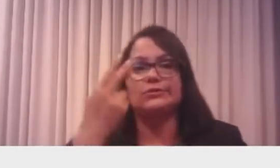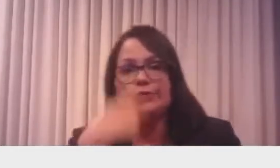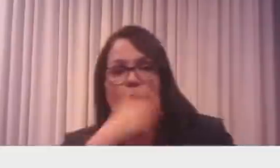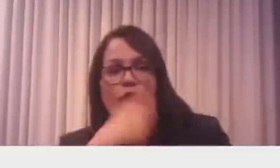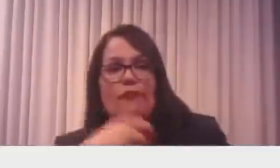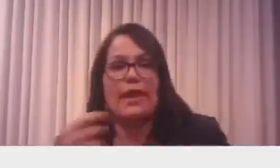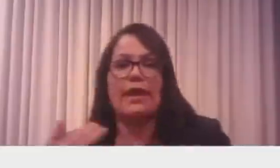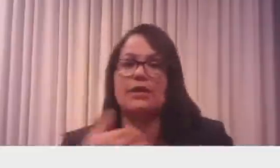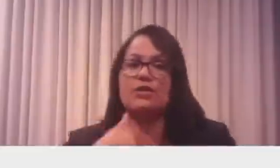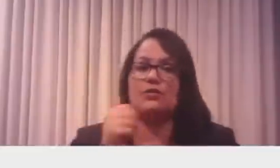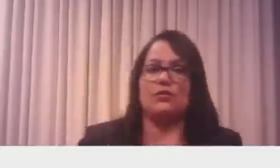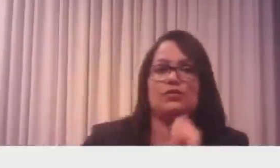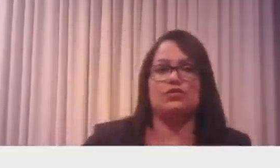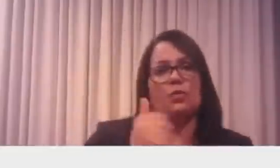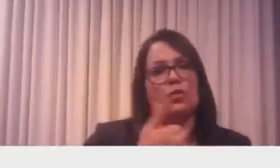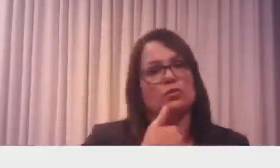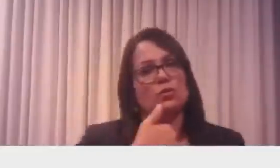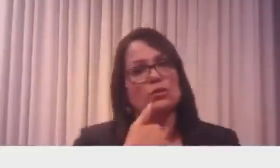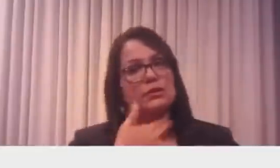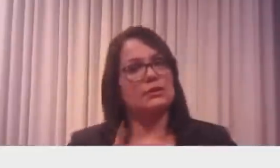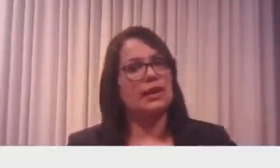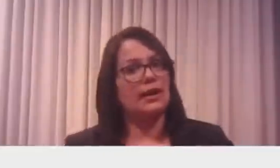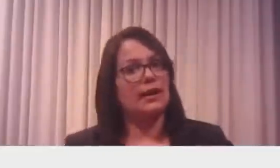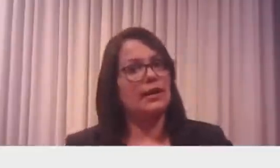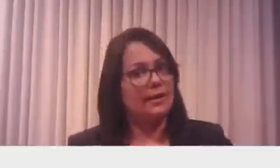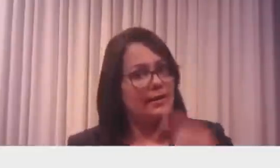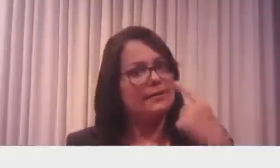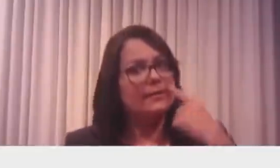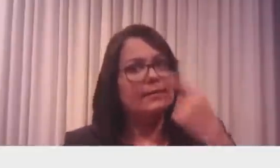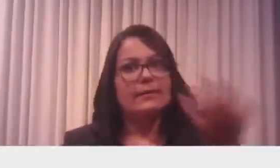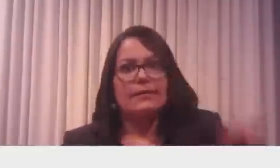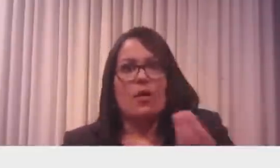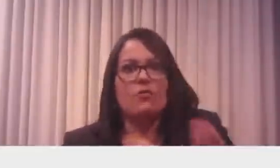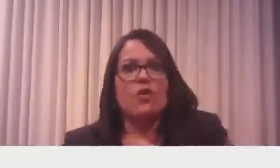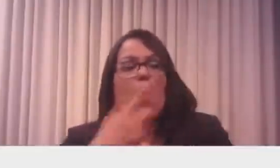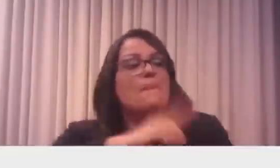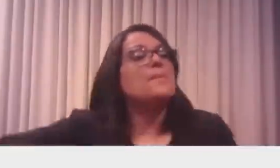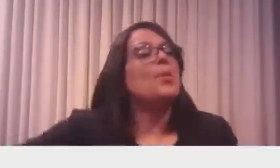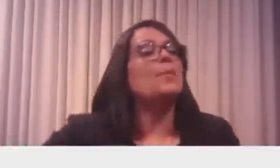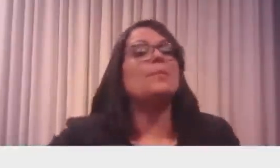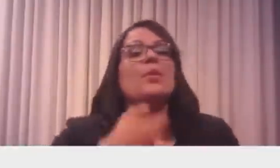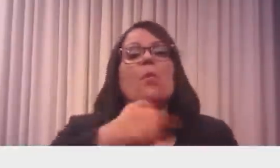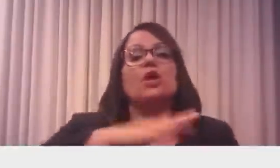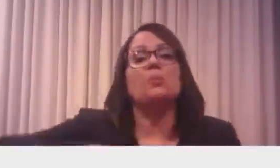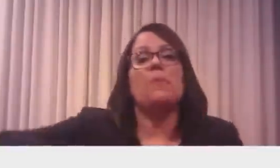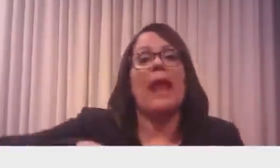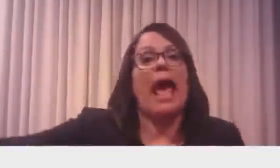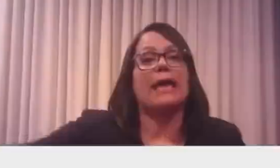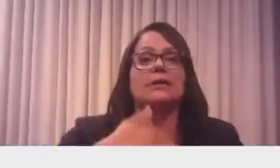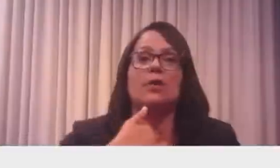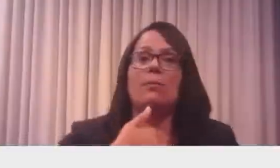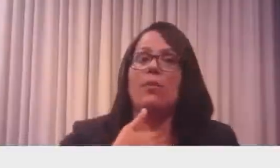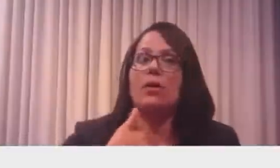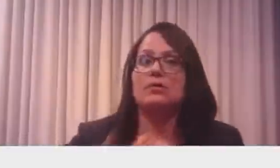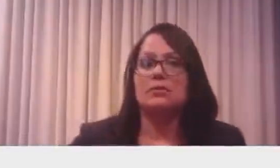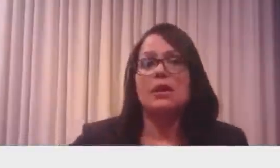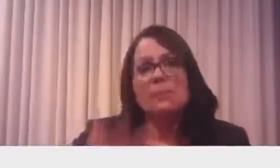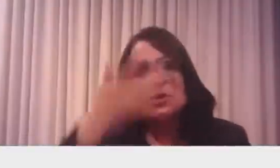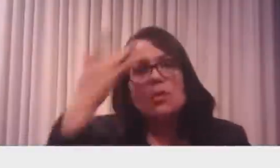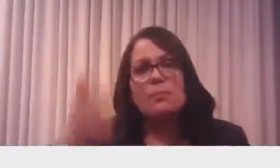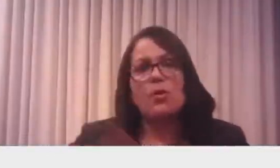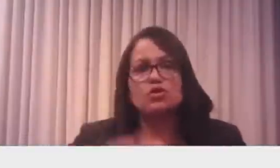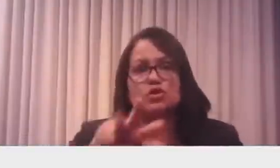futebol. Proibiram os caras a à praia. Olha o absurdo, proibiram a praia. O cara podia ganhar uma vitamina D ali,